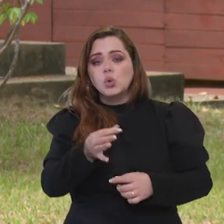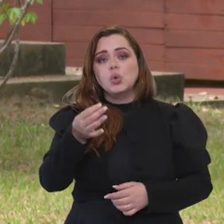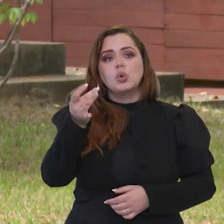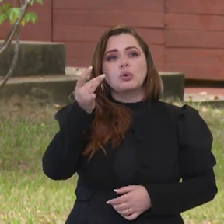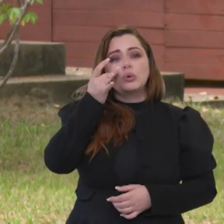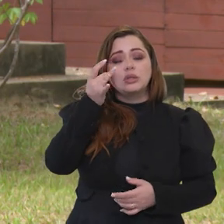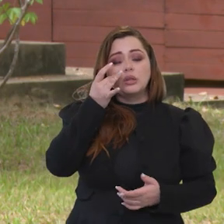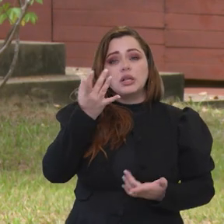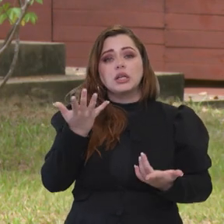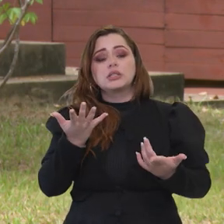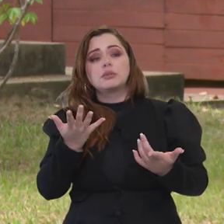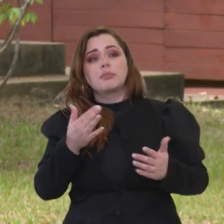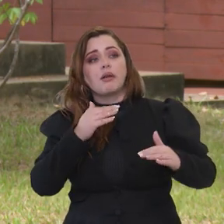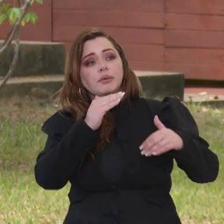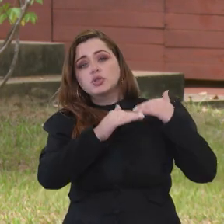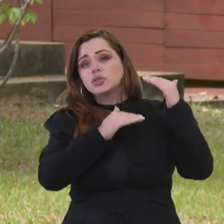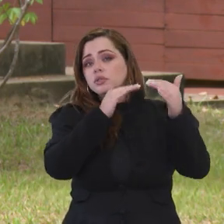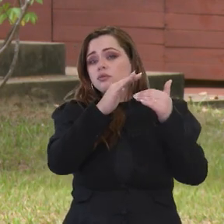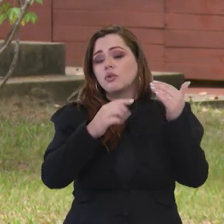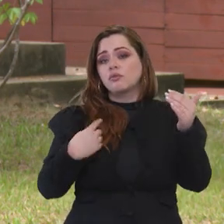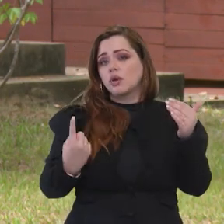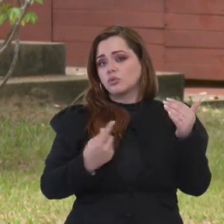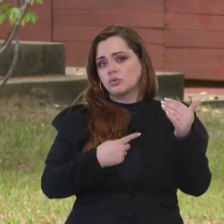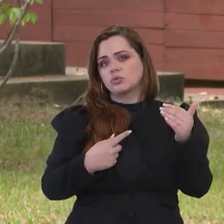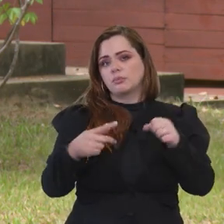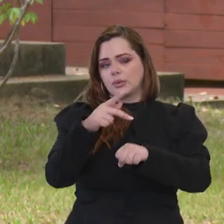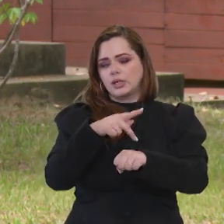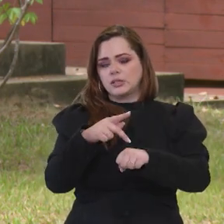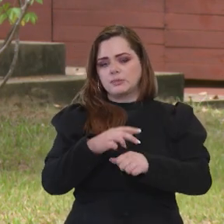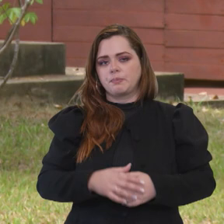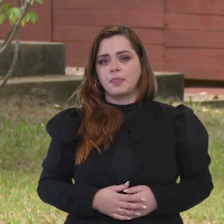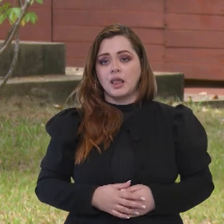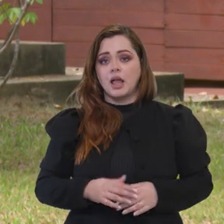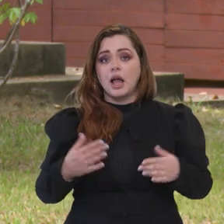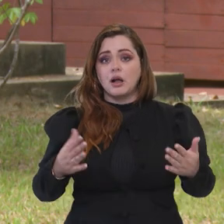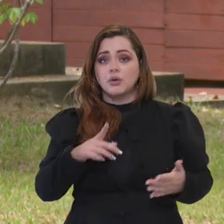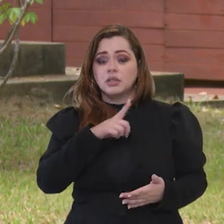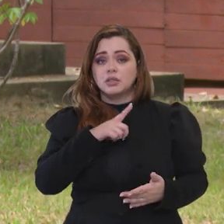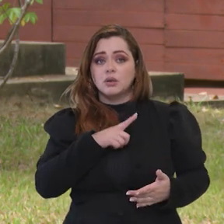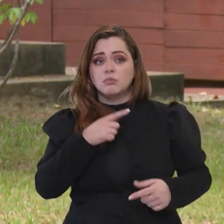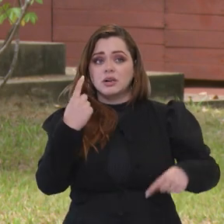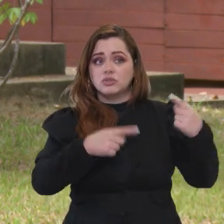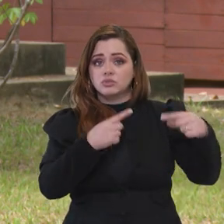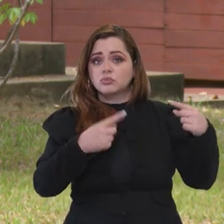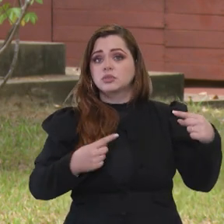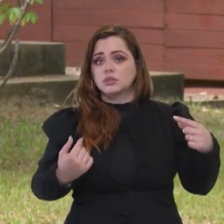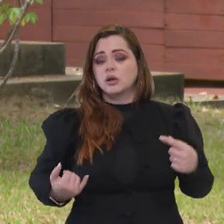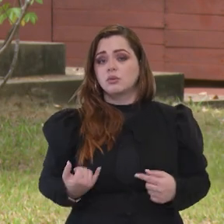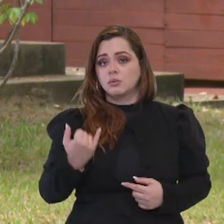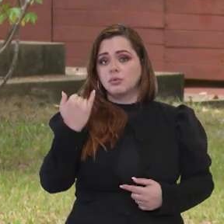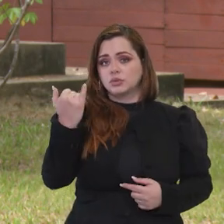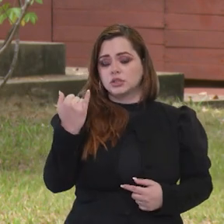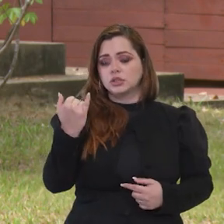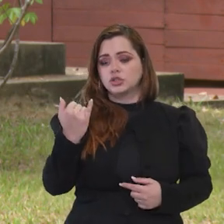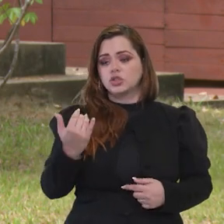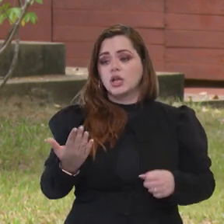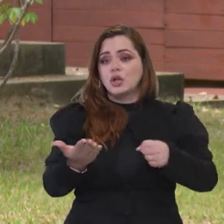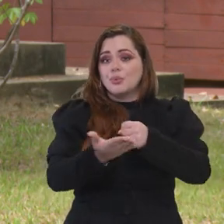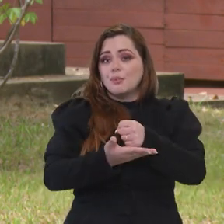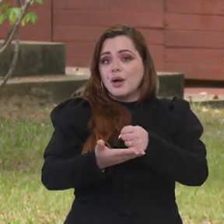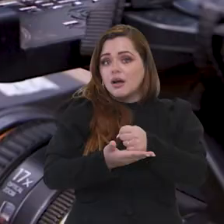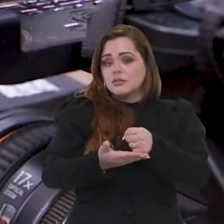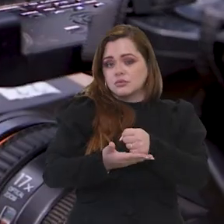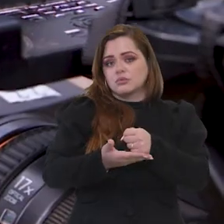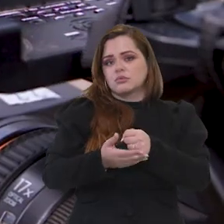interesse para poder desenvolver o nosso país. Nós estabelecemos agora uma discussão muito importante sobre essa questão do